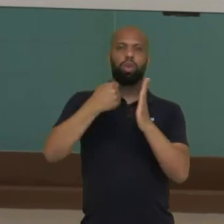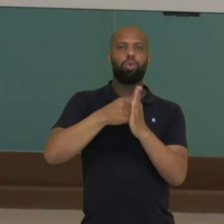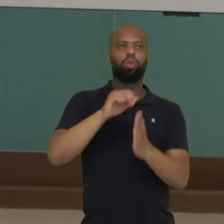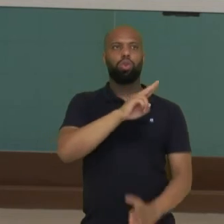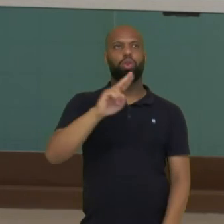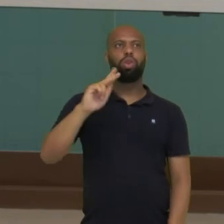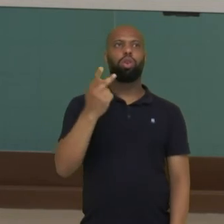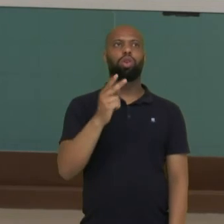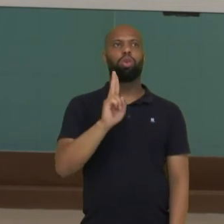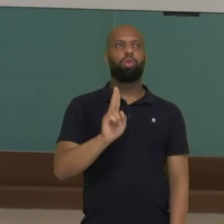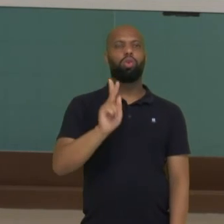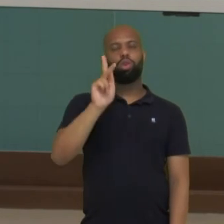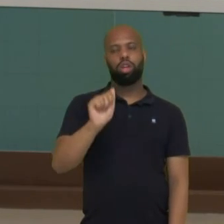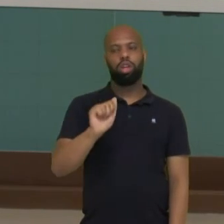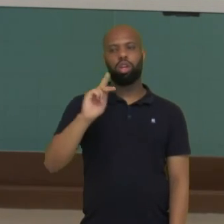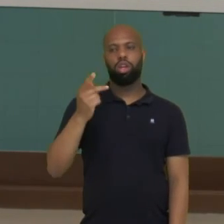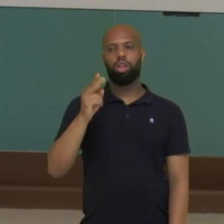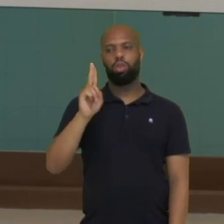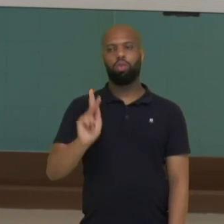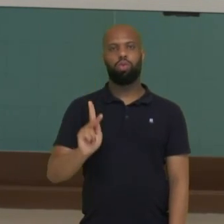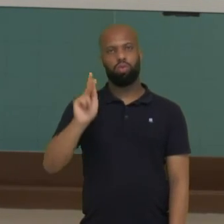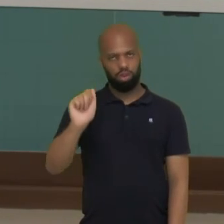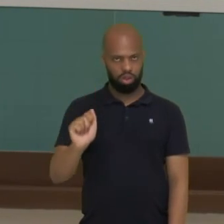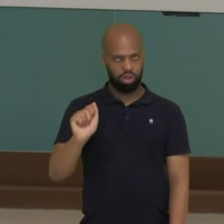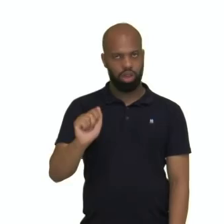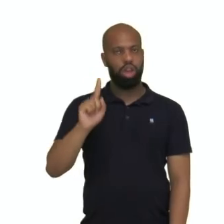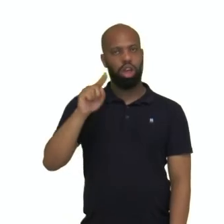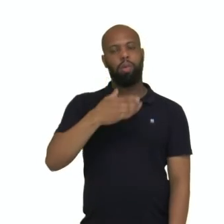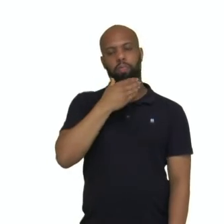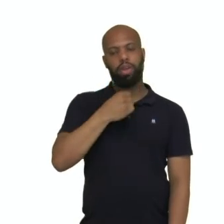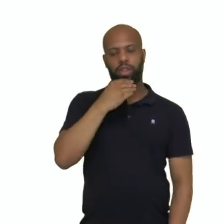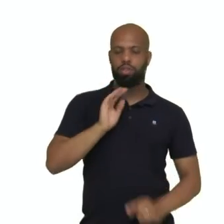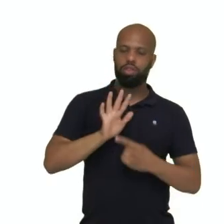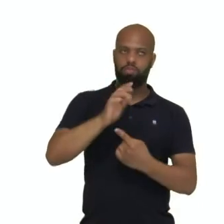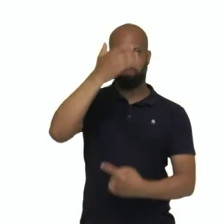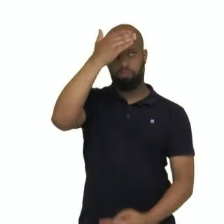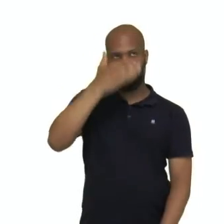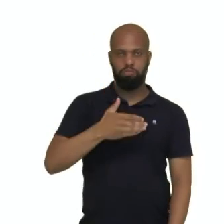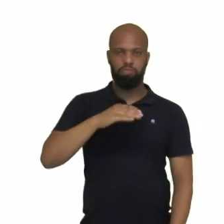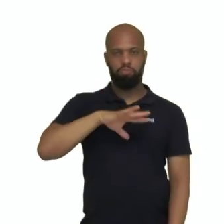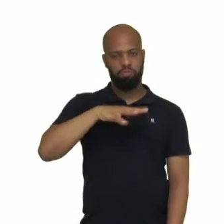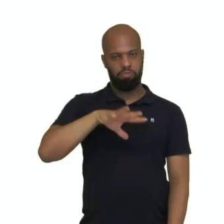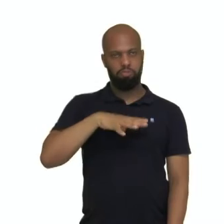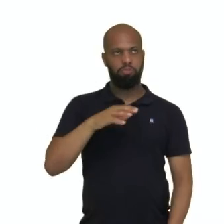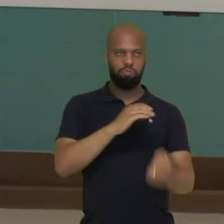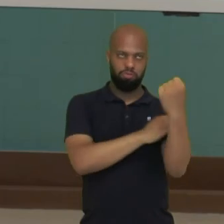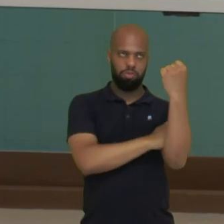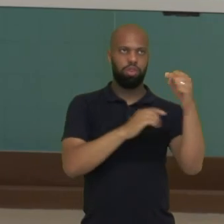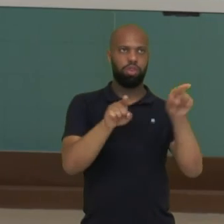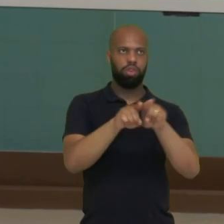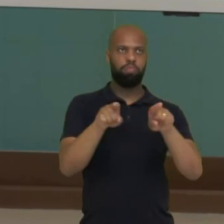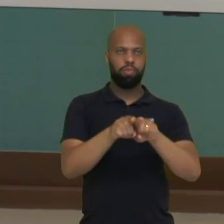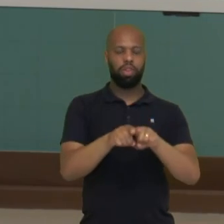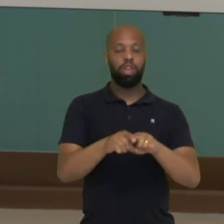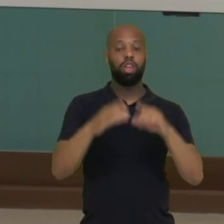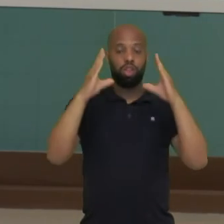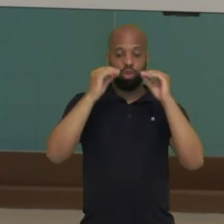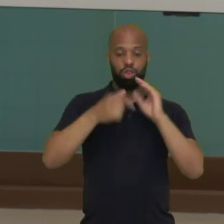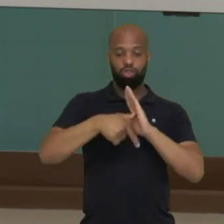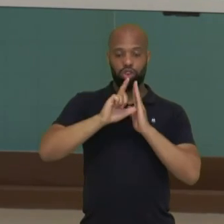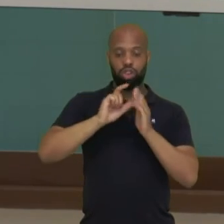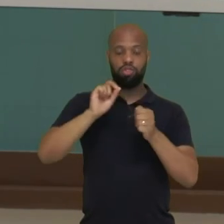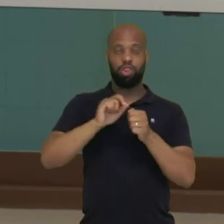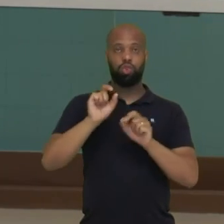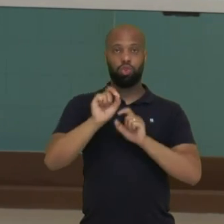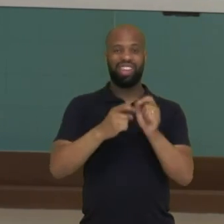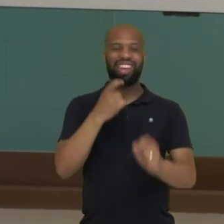uca-uca, onde os meninos provam ser valentes. Na noite anterior, eles riscam o